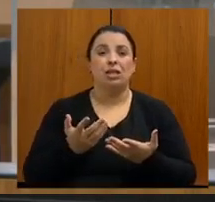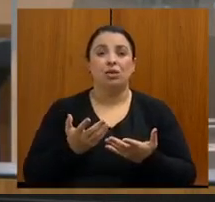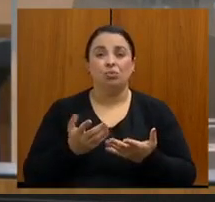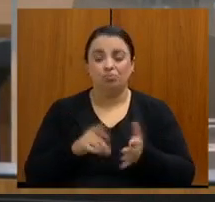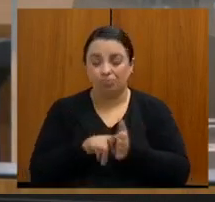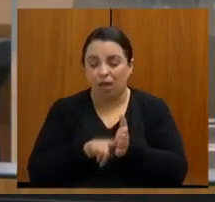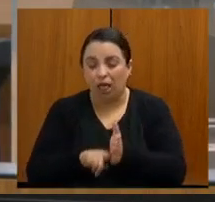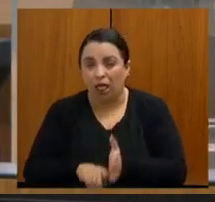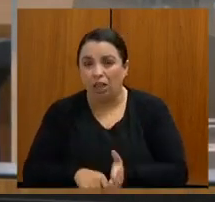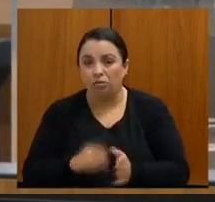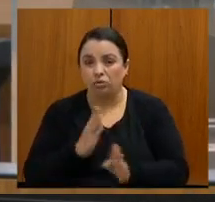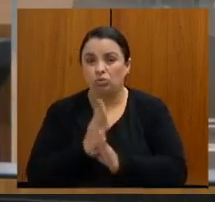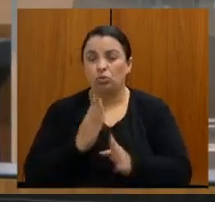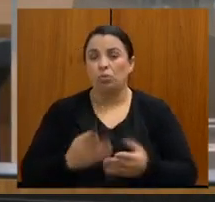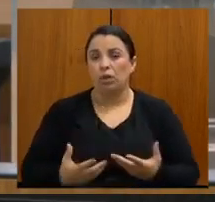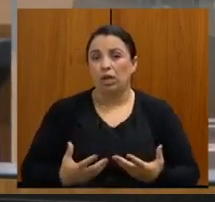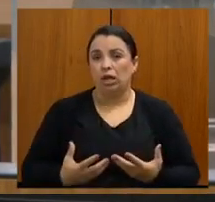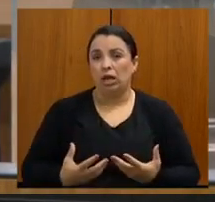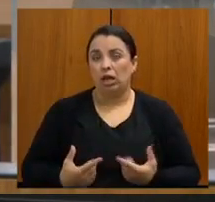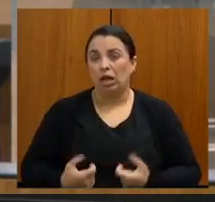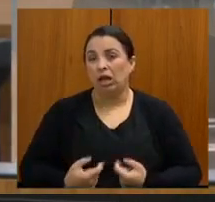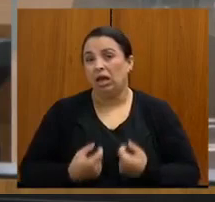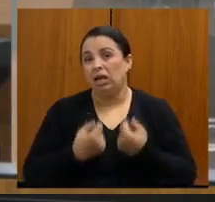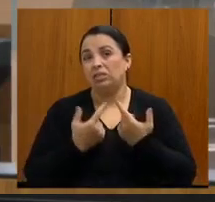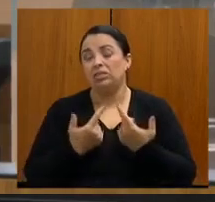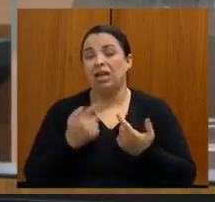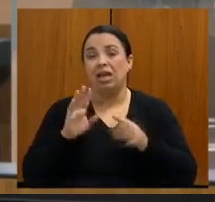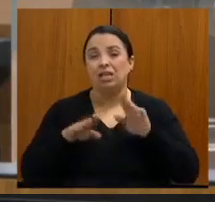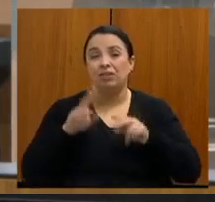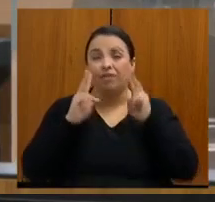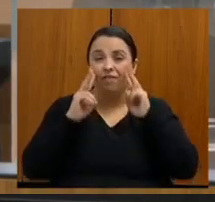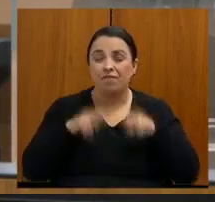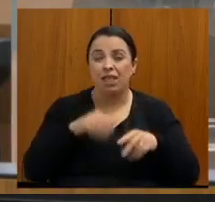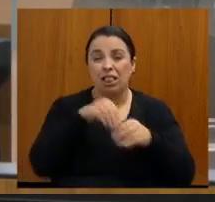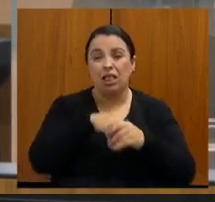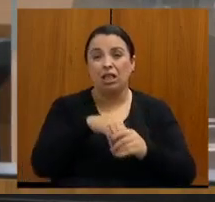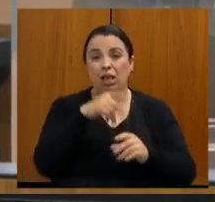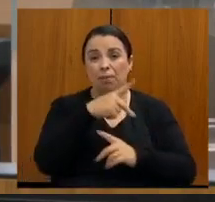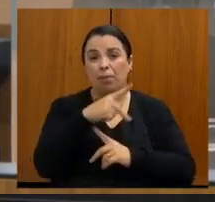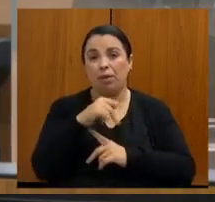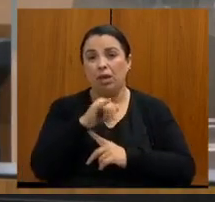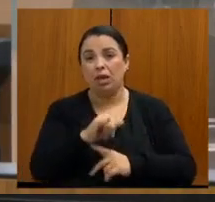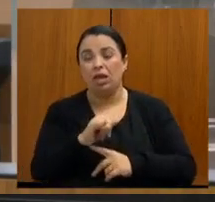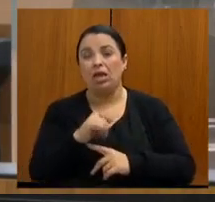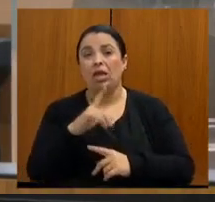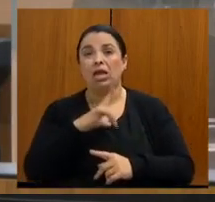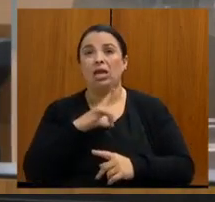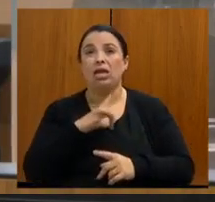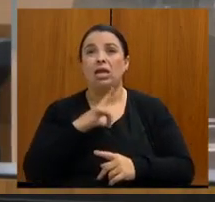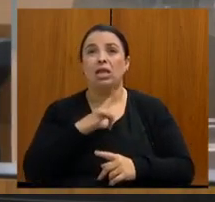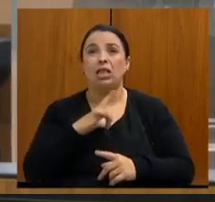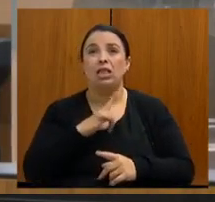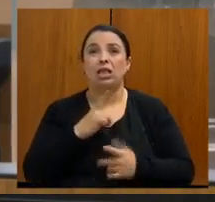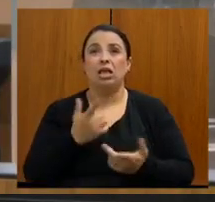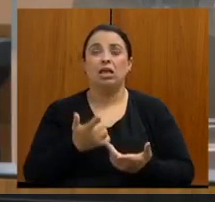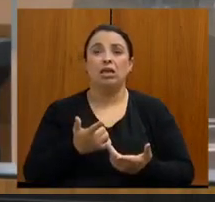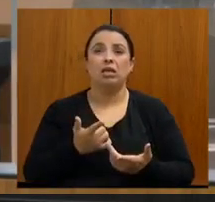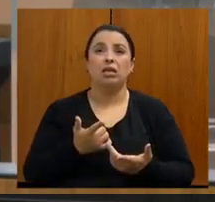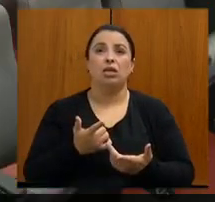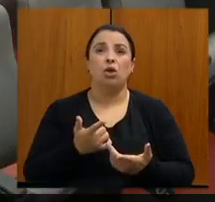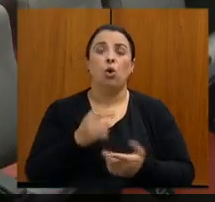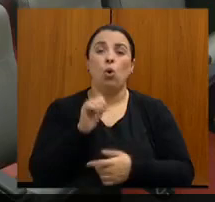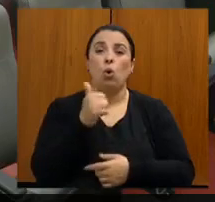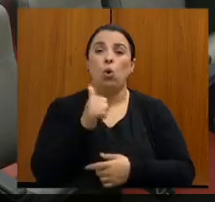olhar a PPI e a gente consegue verificar dentro da PPI procedimentos de R$ 12,00 por ano, esse